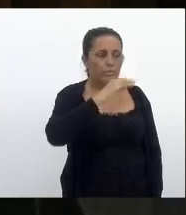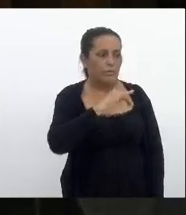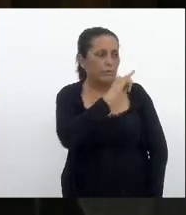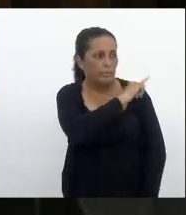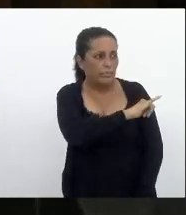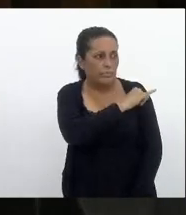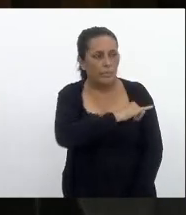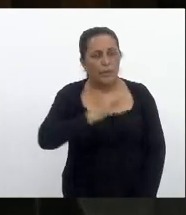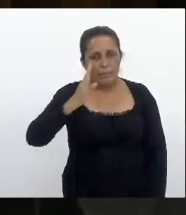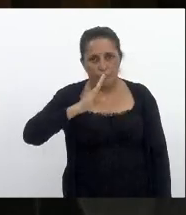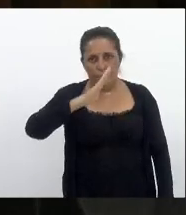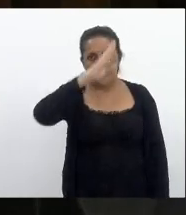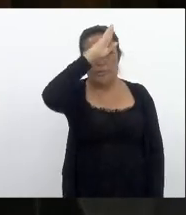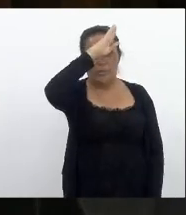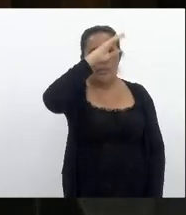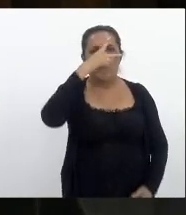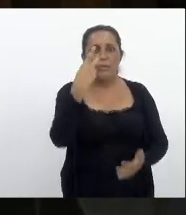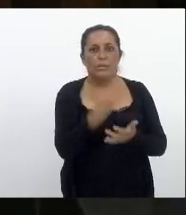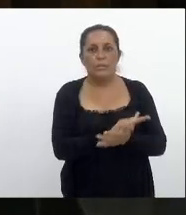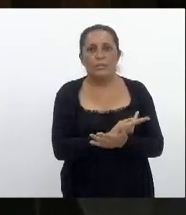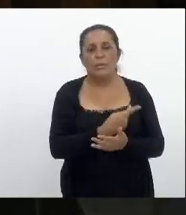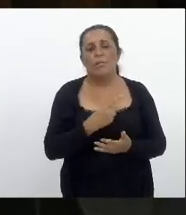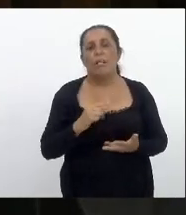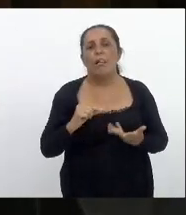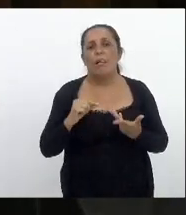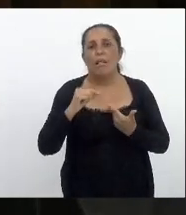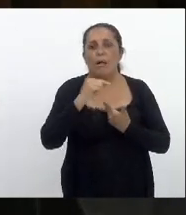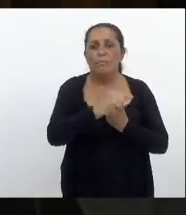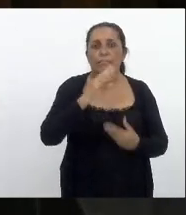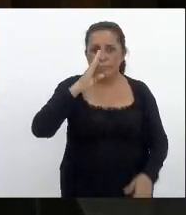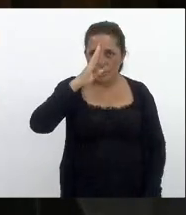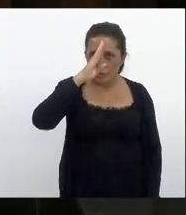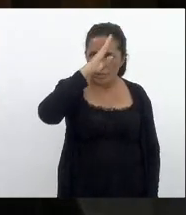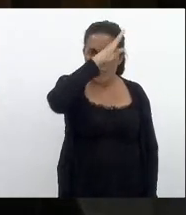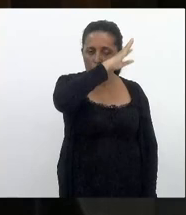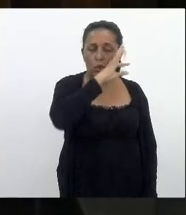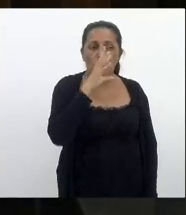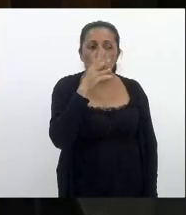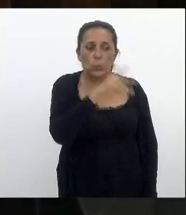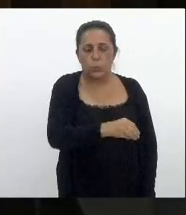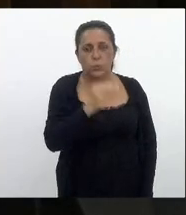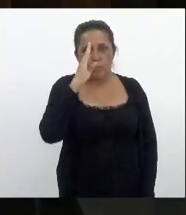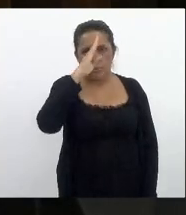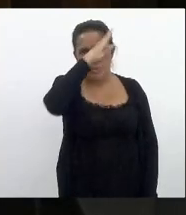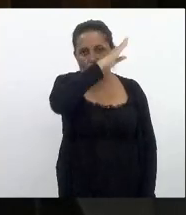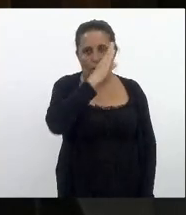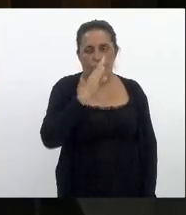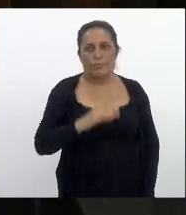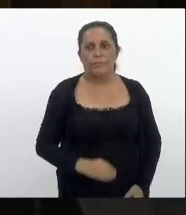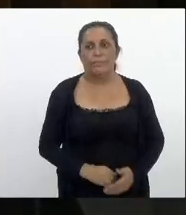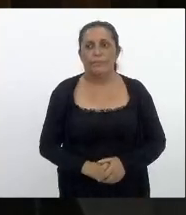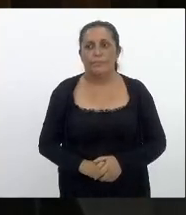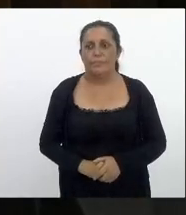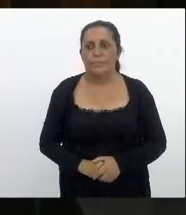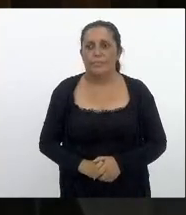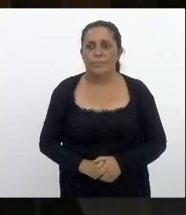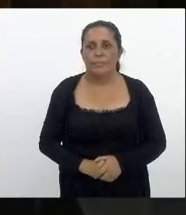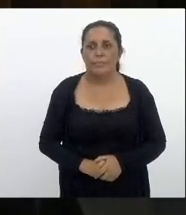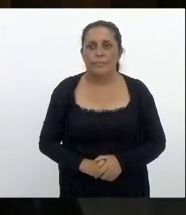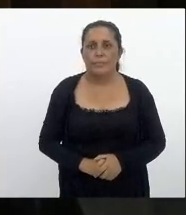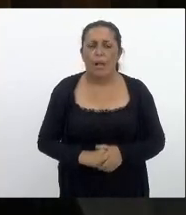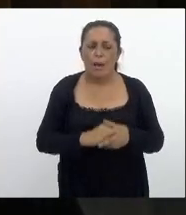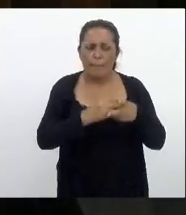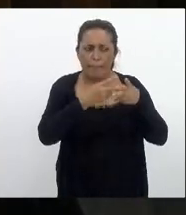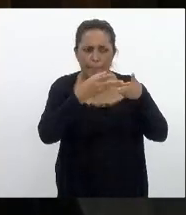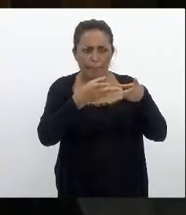foi o Bolsonaro aconteceu não sei o que não sei aonde foi o Bolsonaro tudo é o Bolsonaro o que a percepção